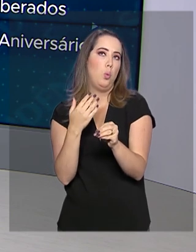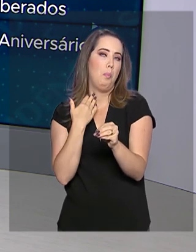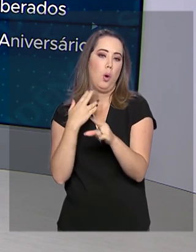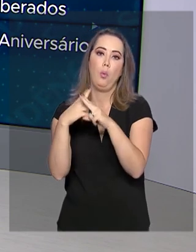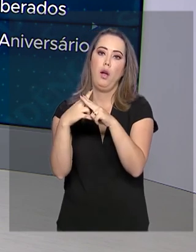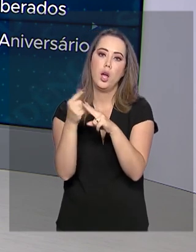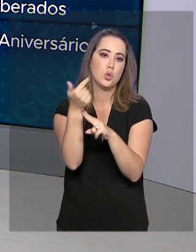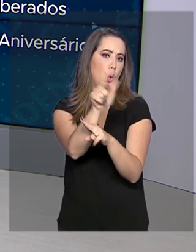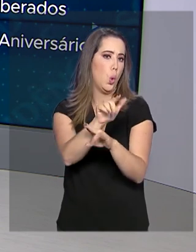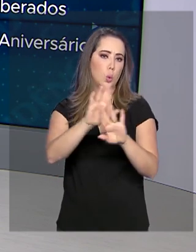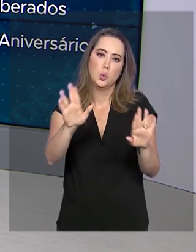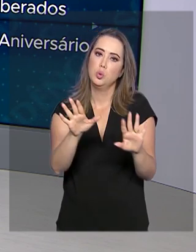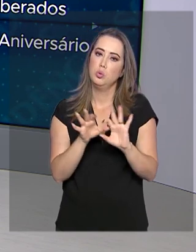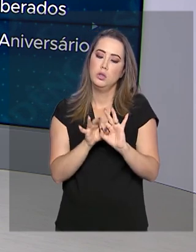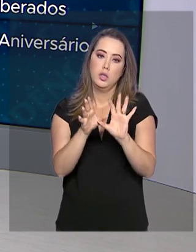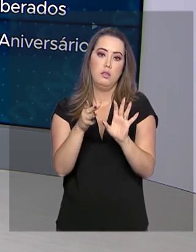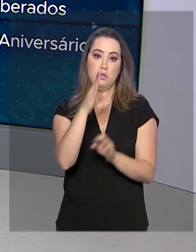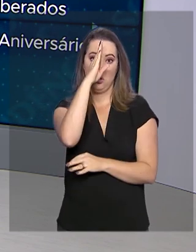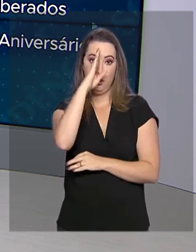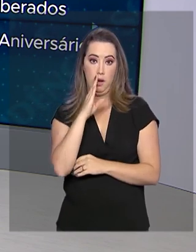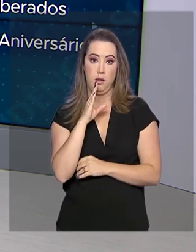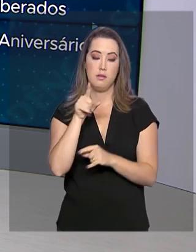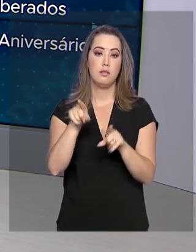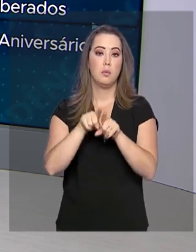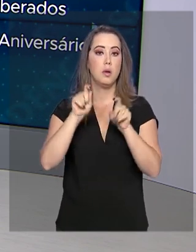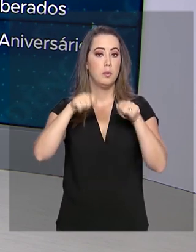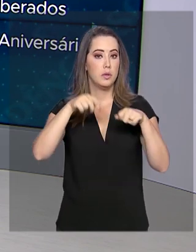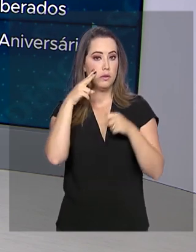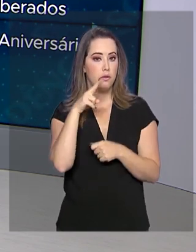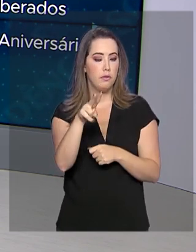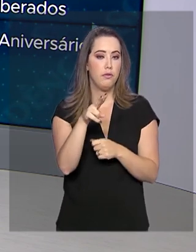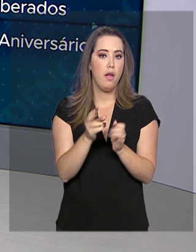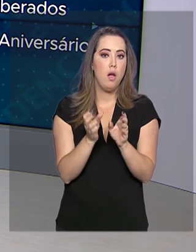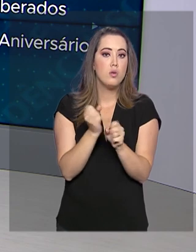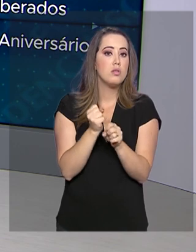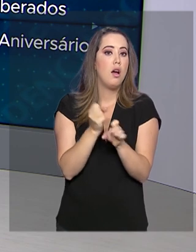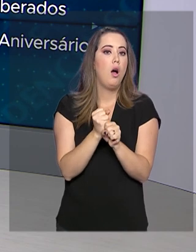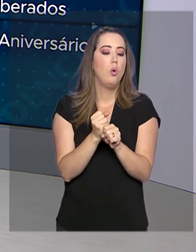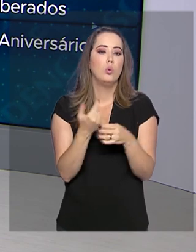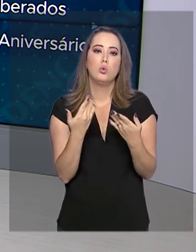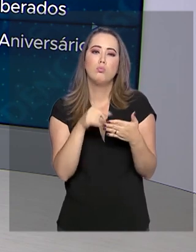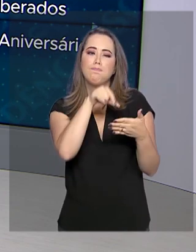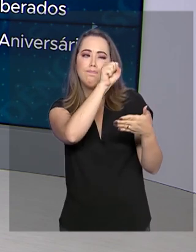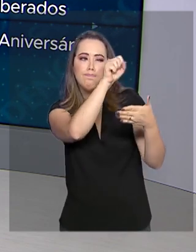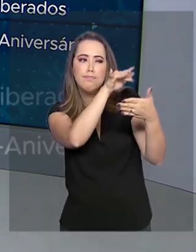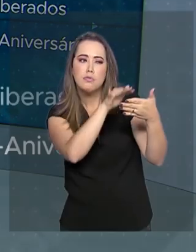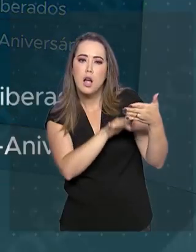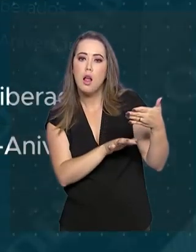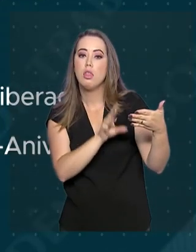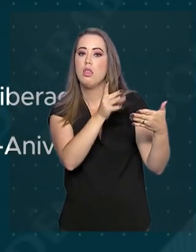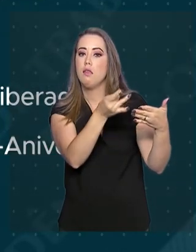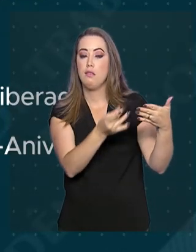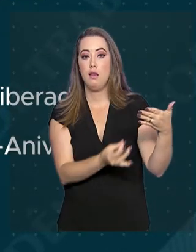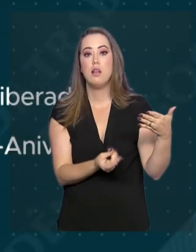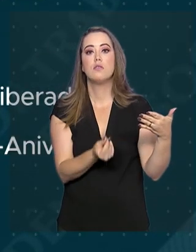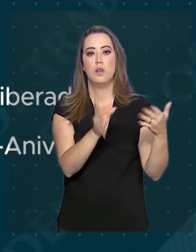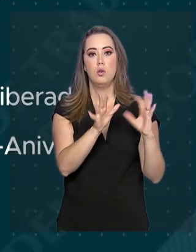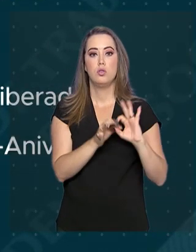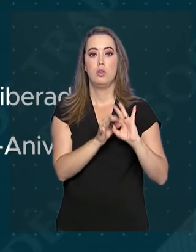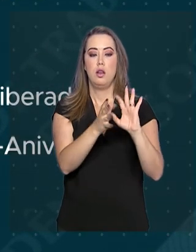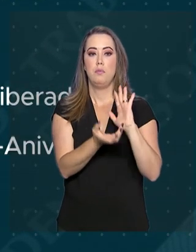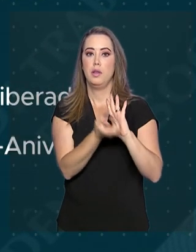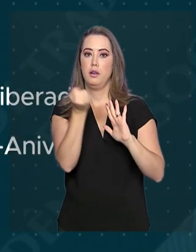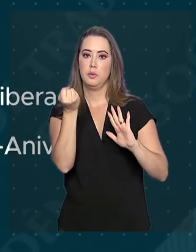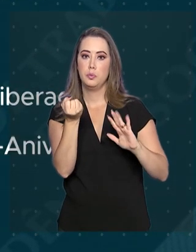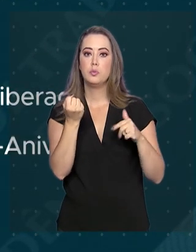banco totalmente sem custo. Também será possível consultar saldos, extratos e valores já liberados. O trabalhador